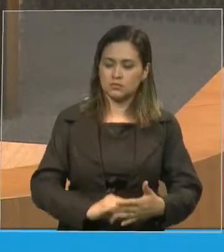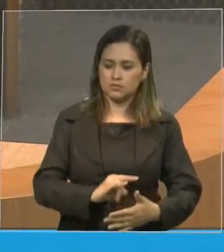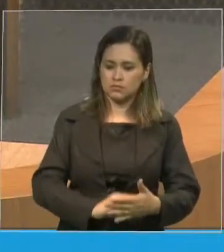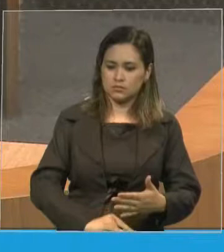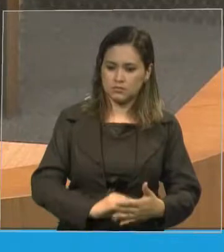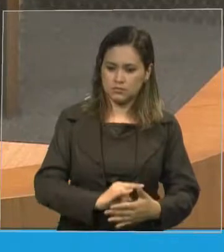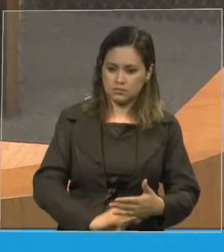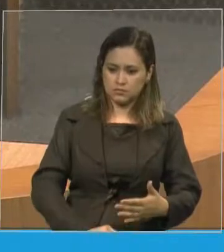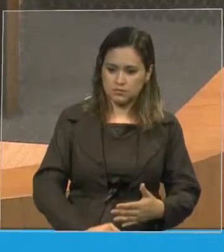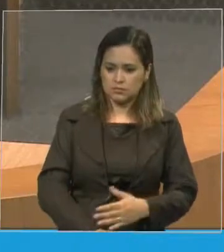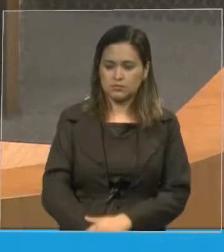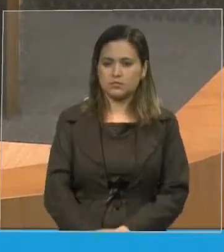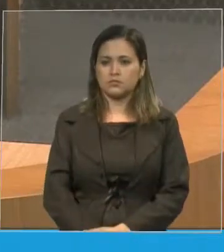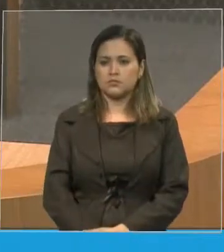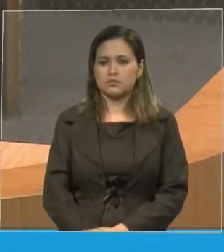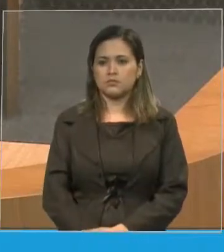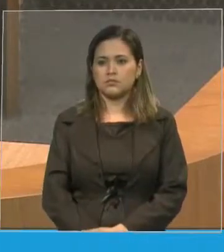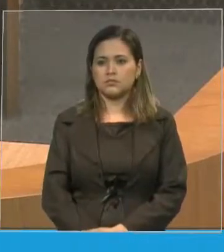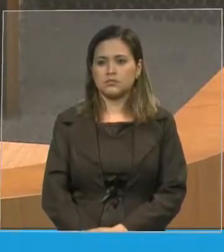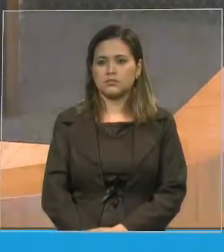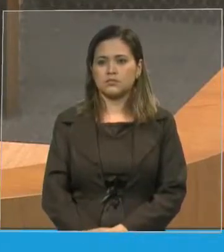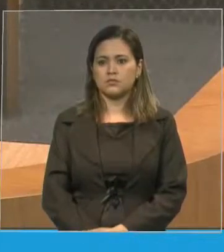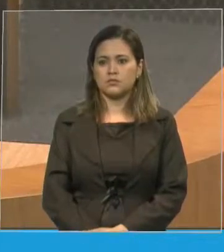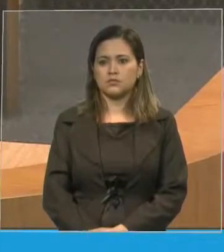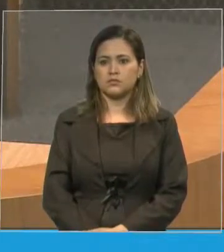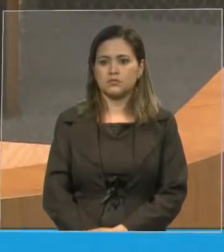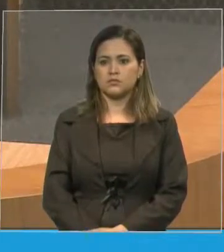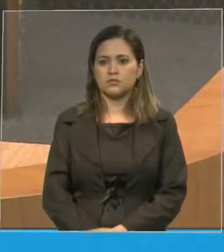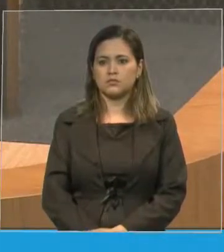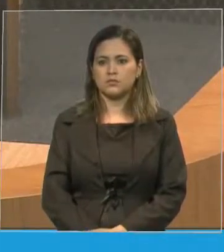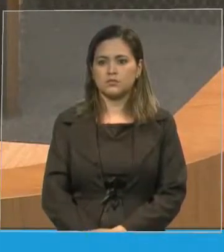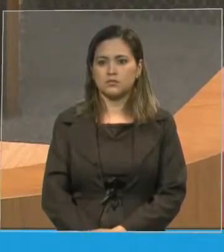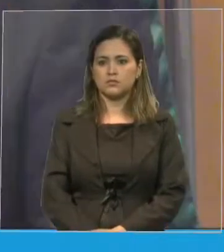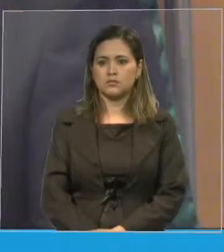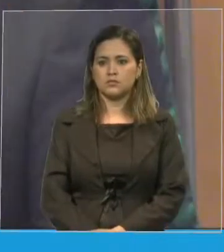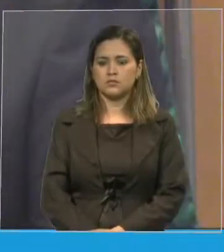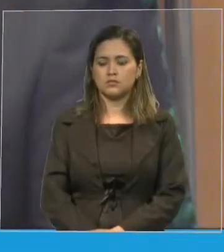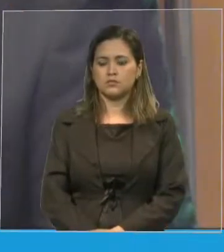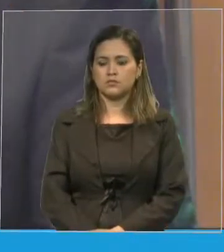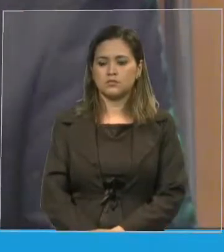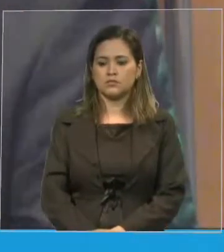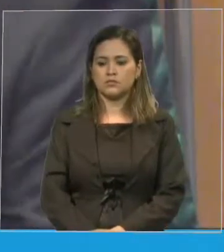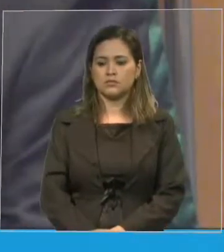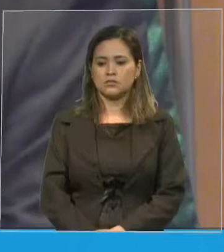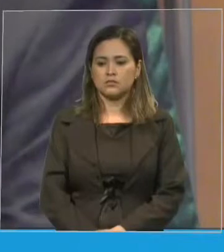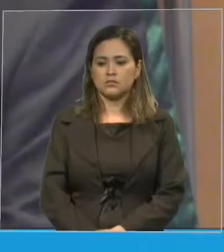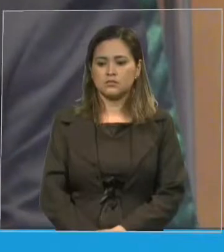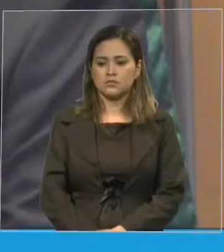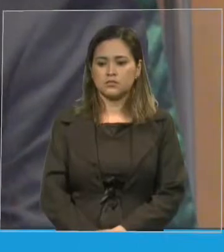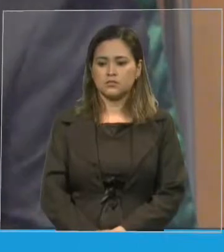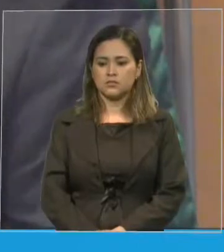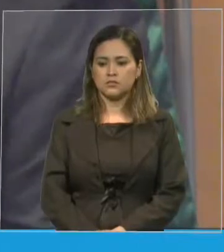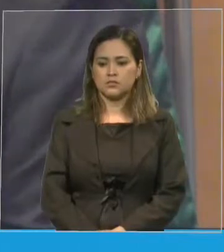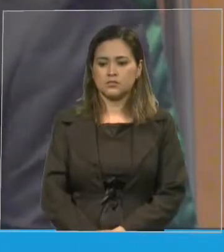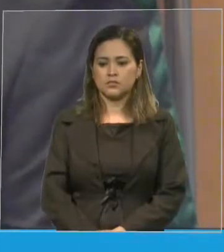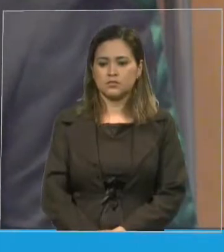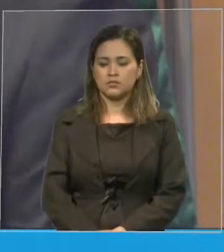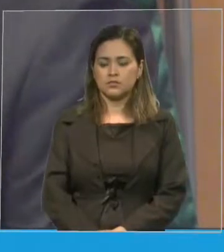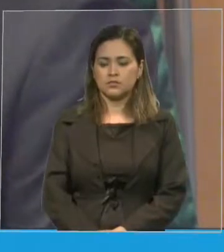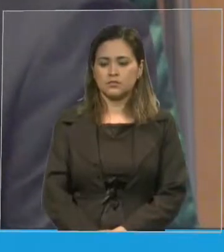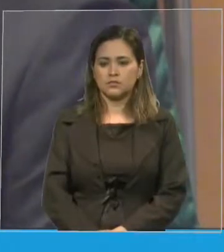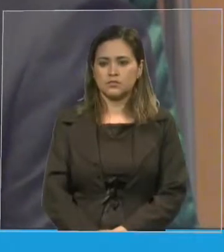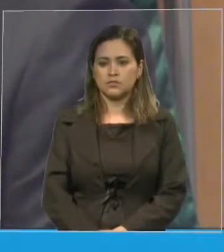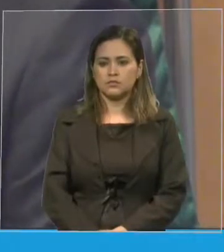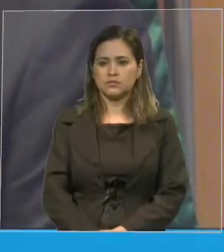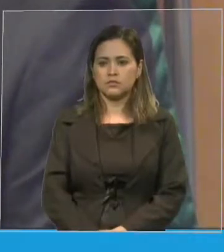traz responsabilidades. Não nos acreditamos merecedores, mas nos